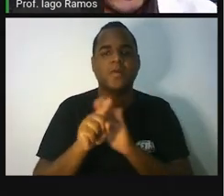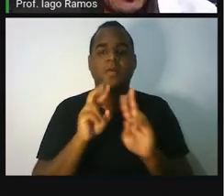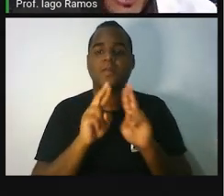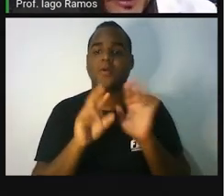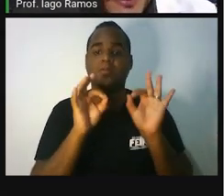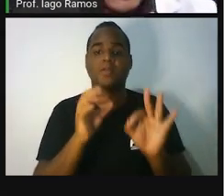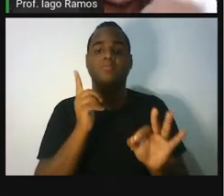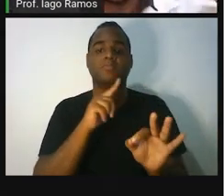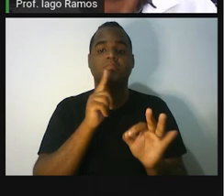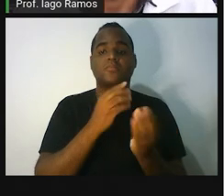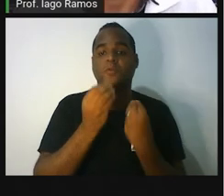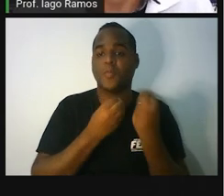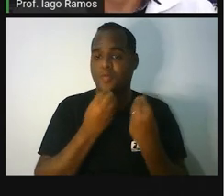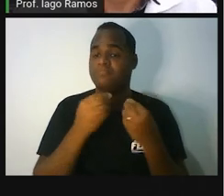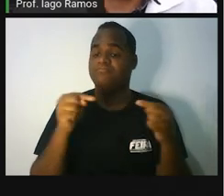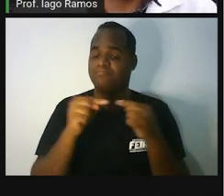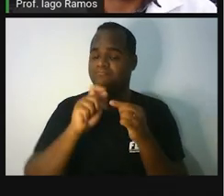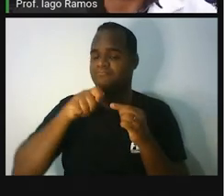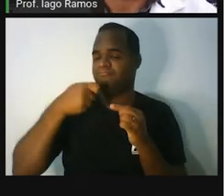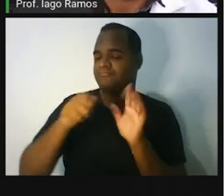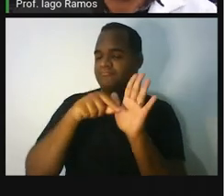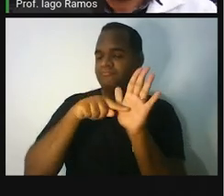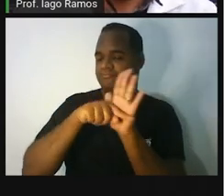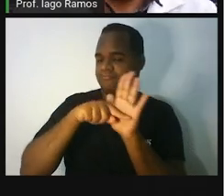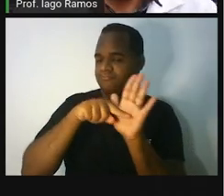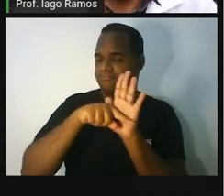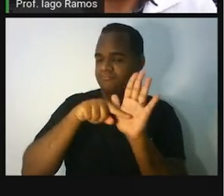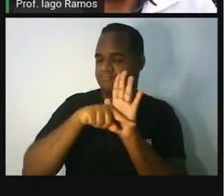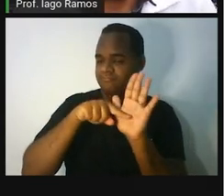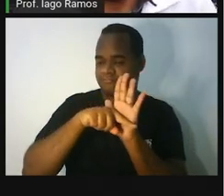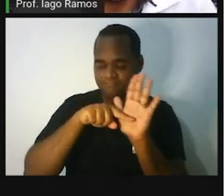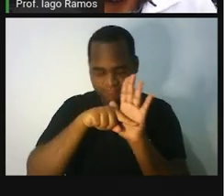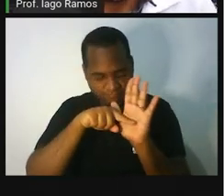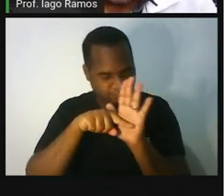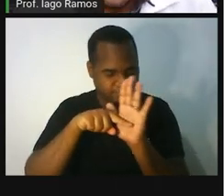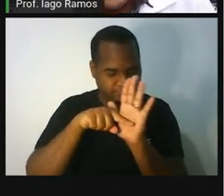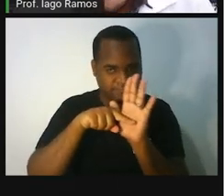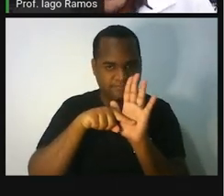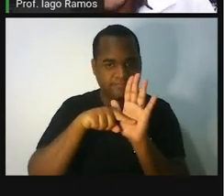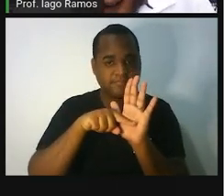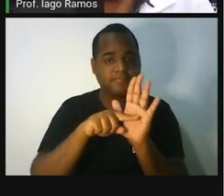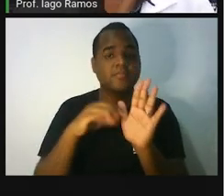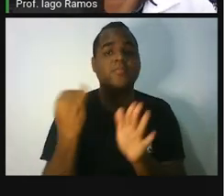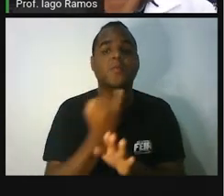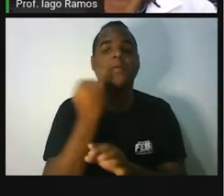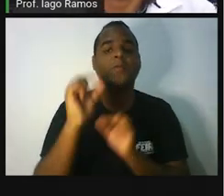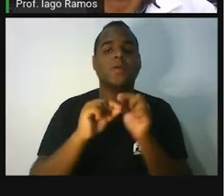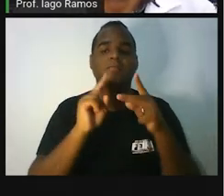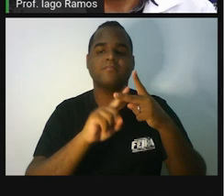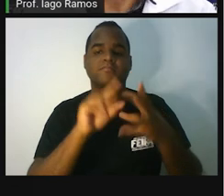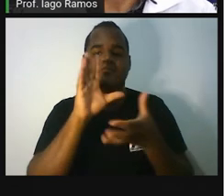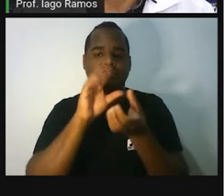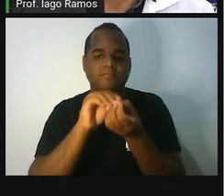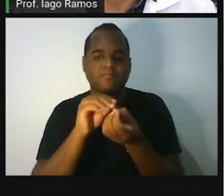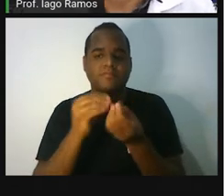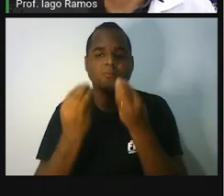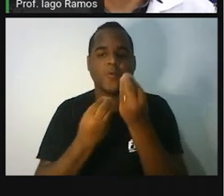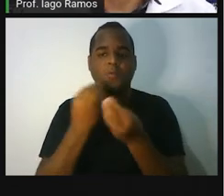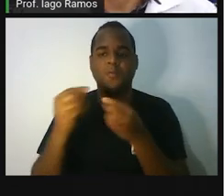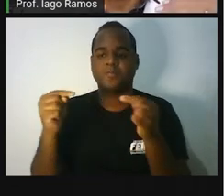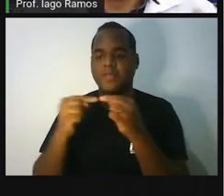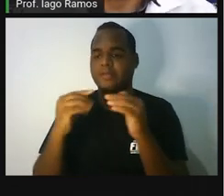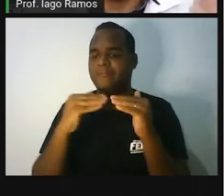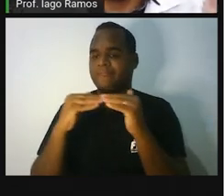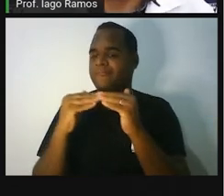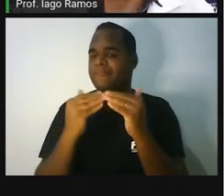encontrar respostas? Isso é investigação. E o que é que mais importante e o que foi importante também nessa aula? Entender como é que